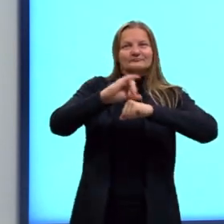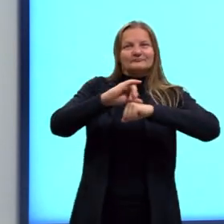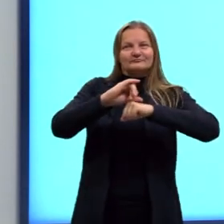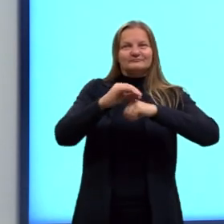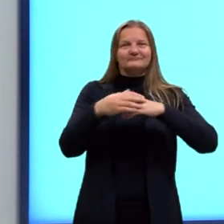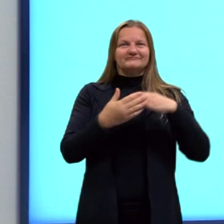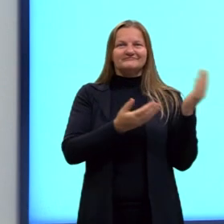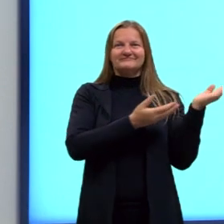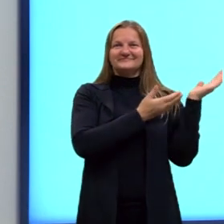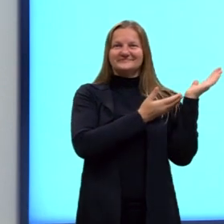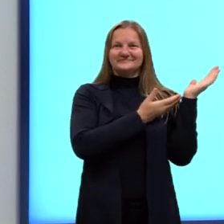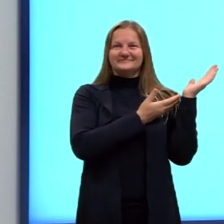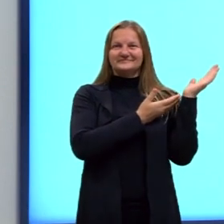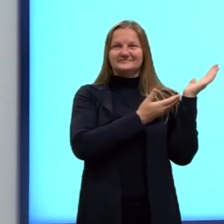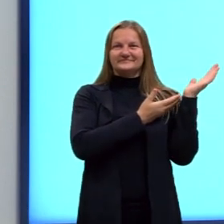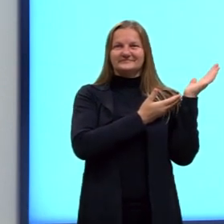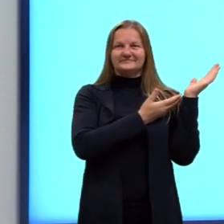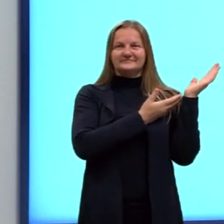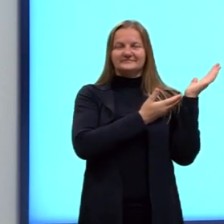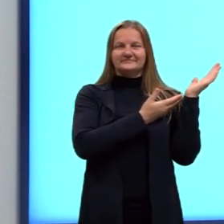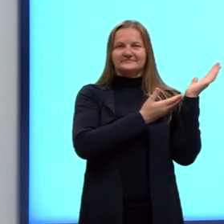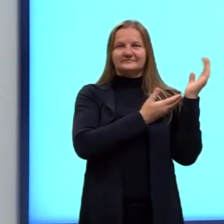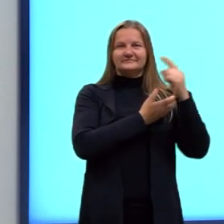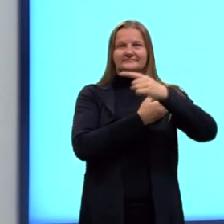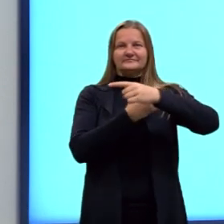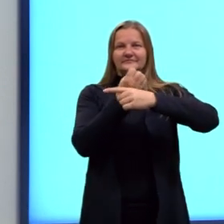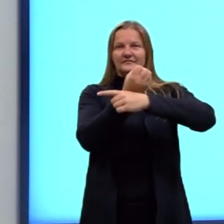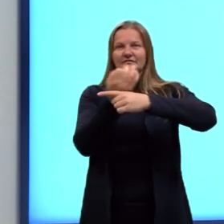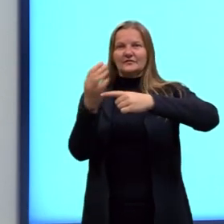no nominador da fração.